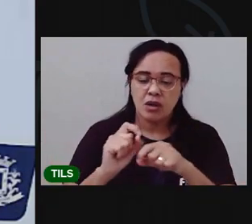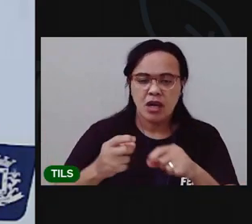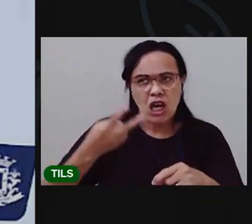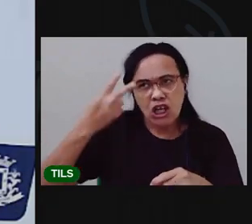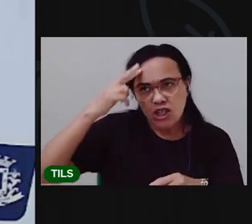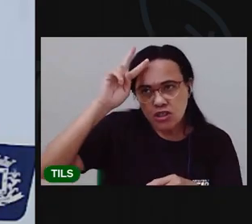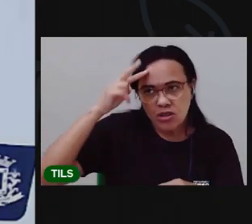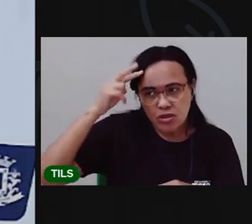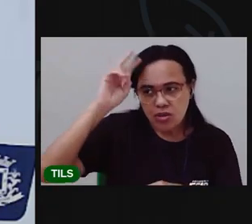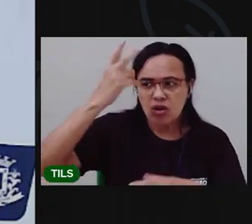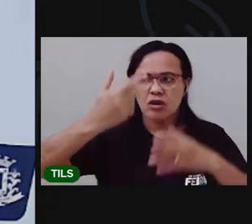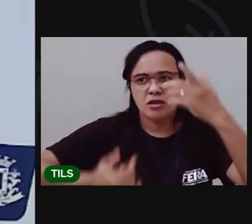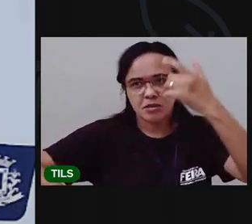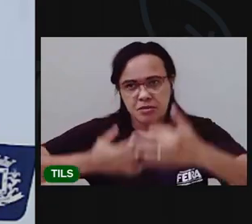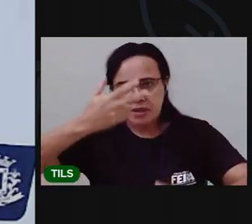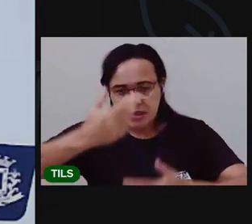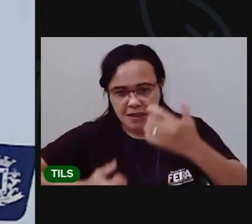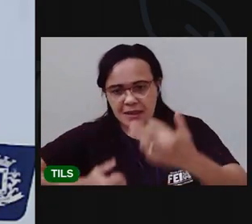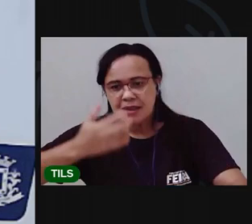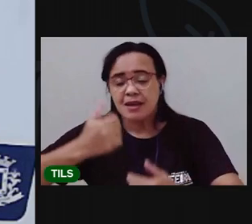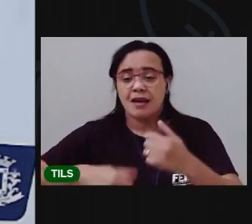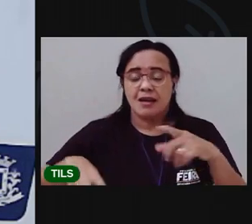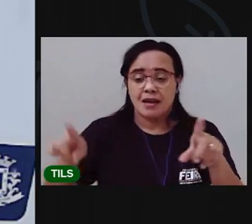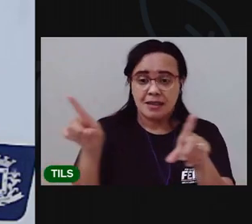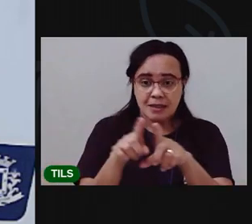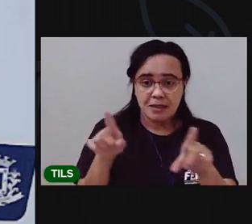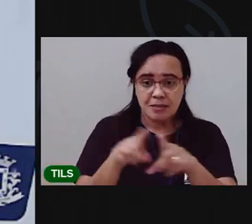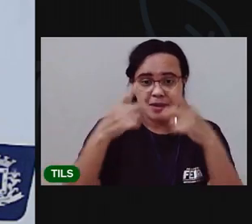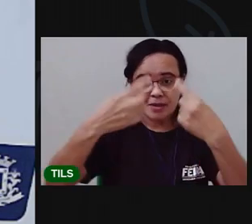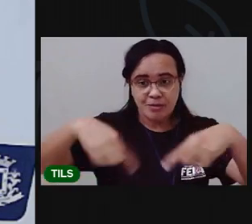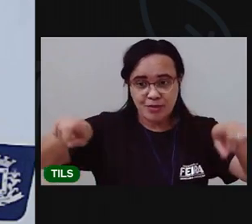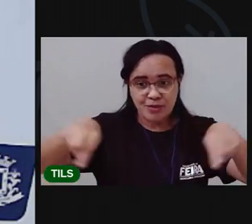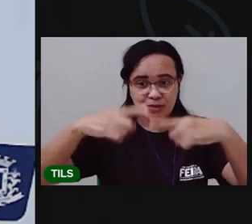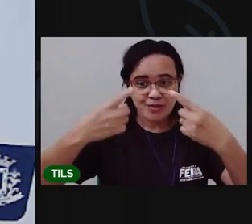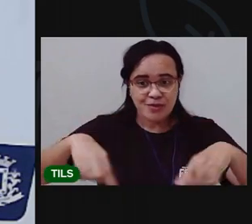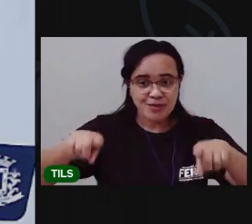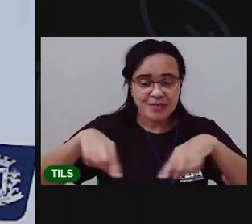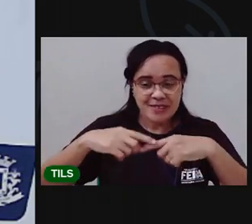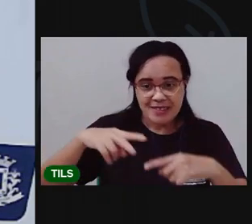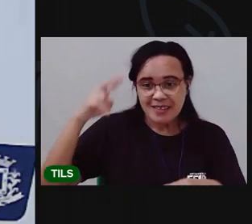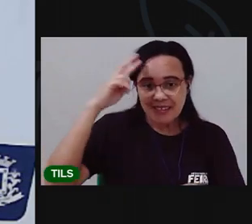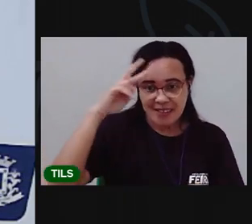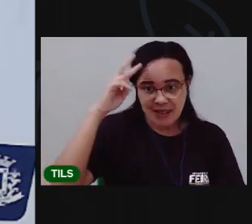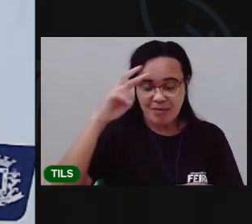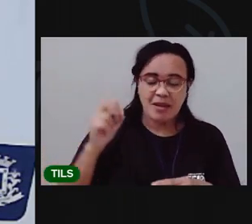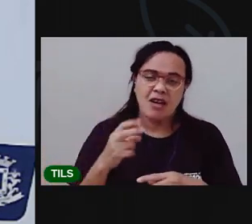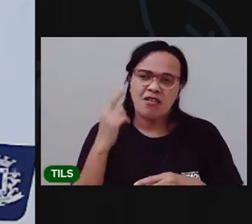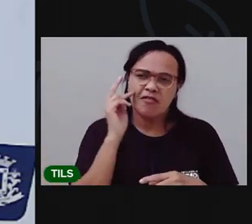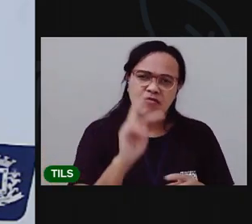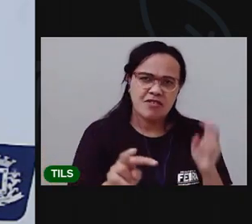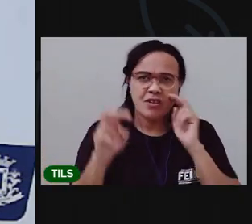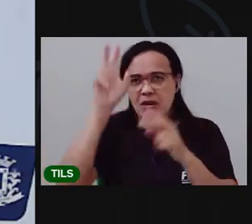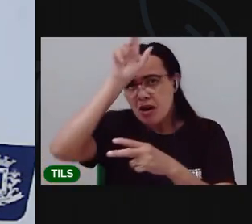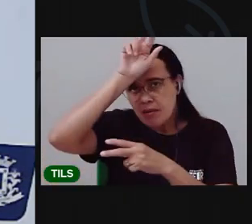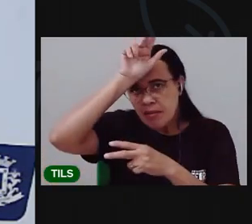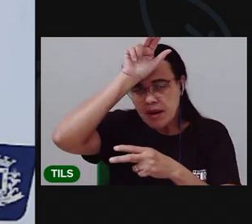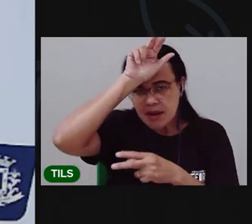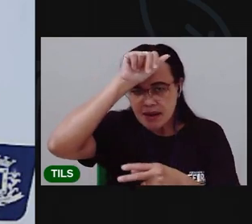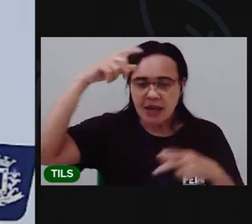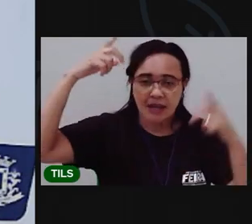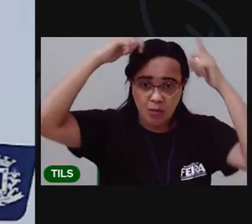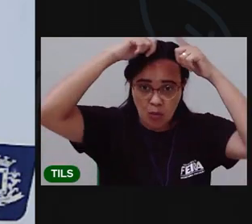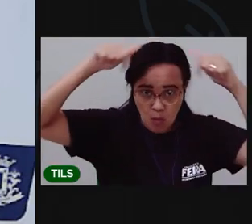E aprendemos a musiquinha, que aquela machinha. Eu vi uma barata na careca do vovô,